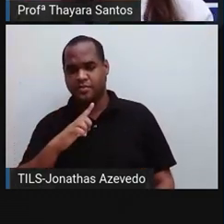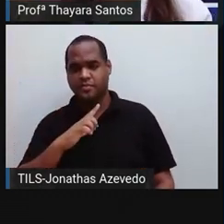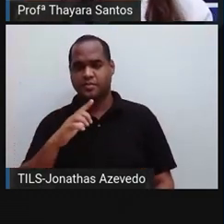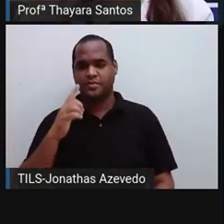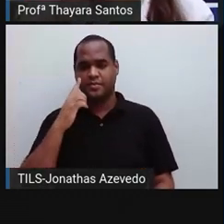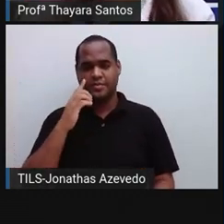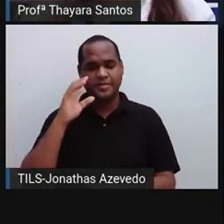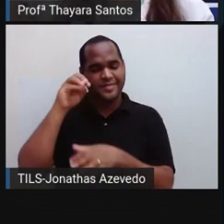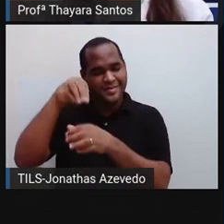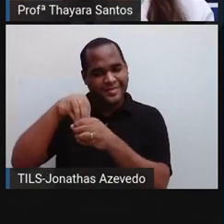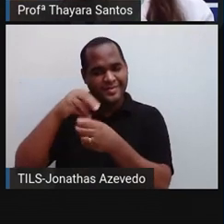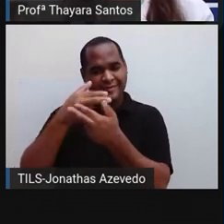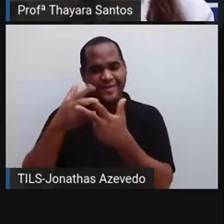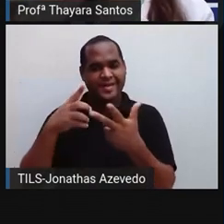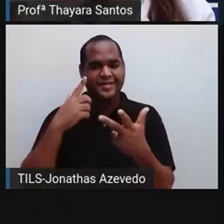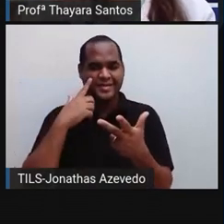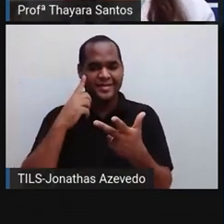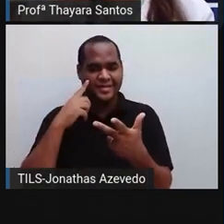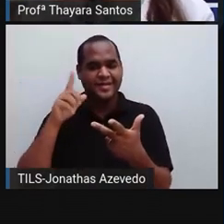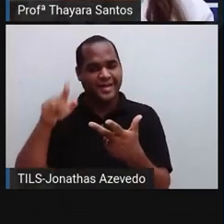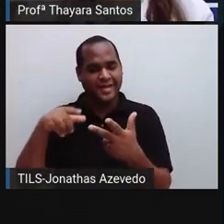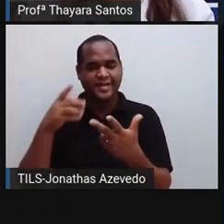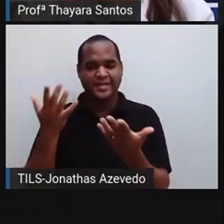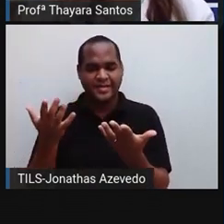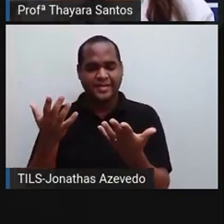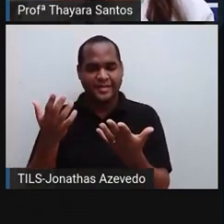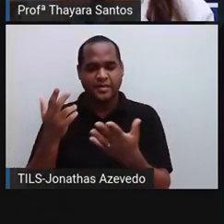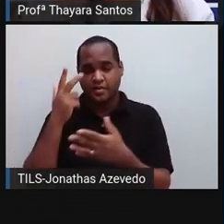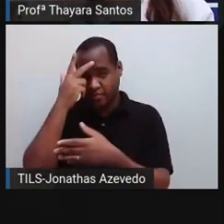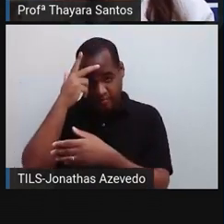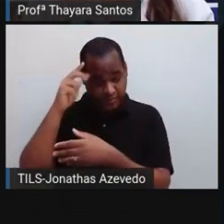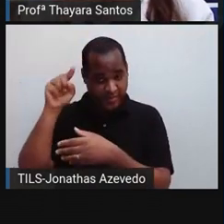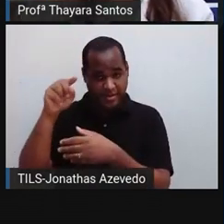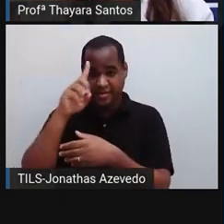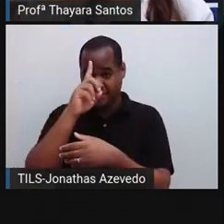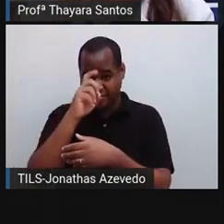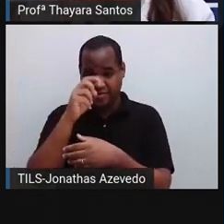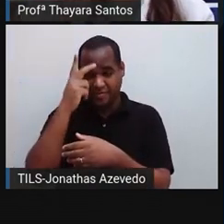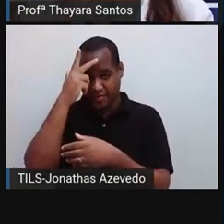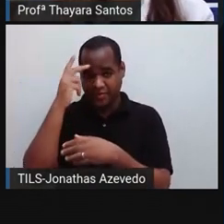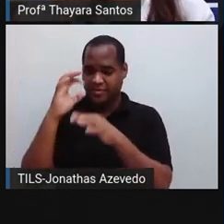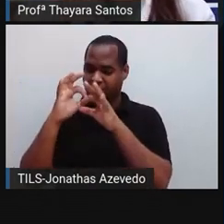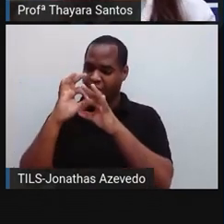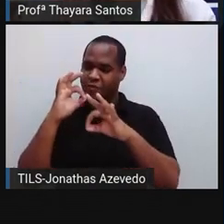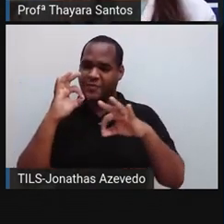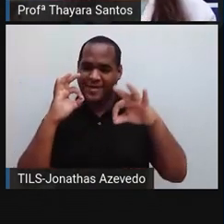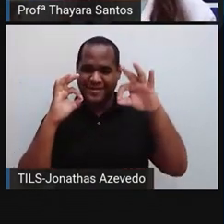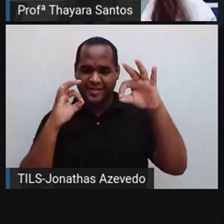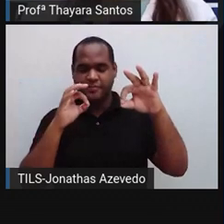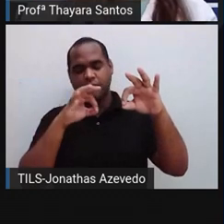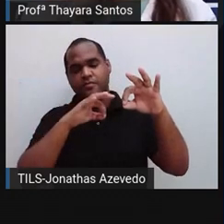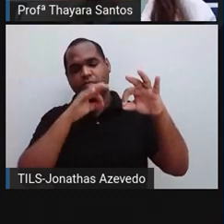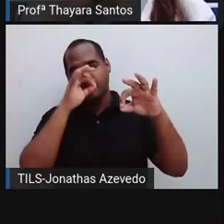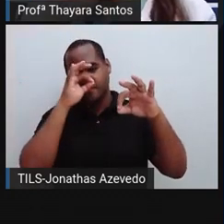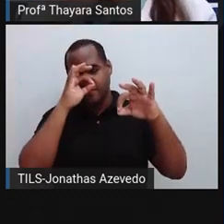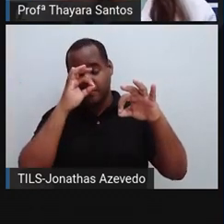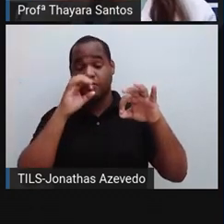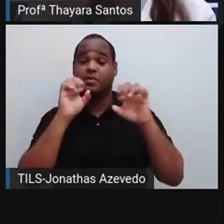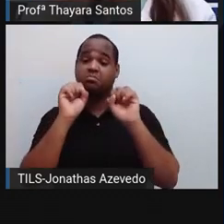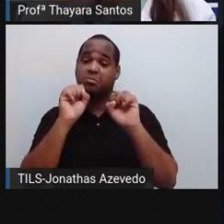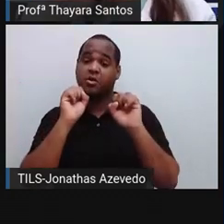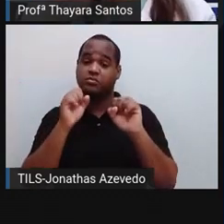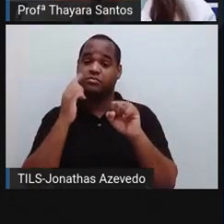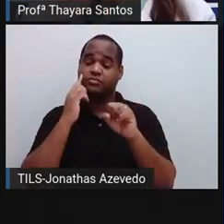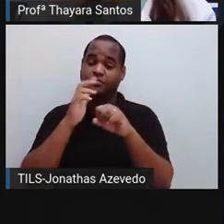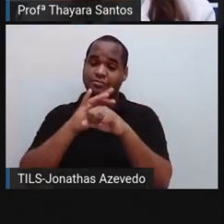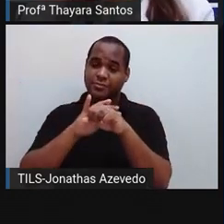equipamentos hospitalares. Por exemplo, uma pessoa que está entubada, ela fica ali mais vulnerável ao ataque daquele fungo, porque